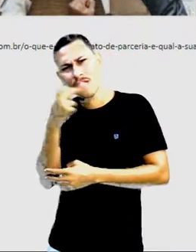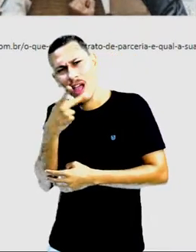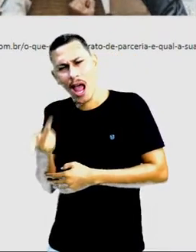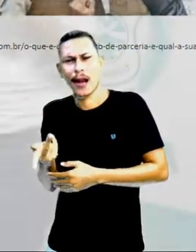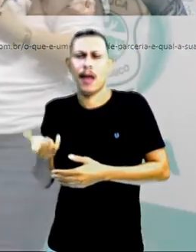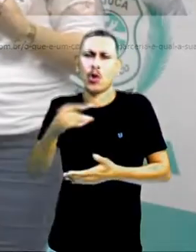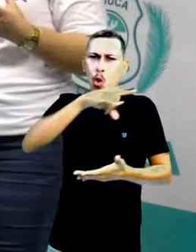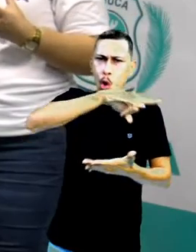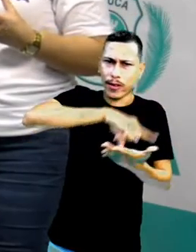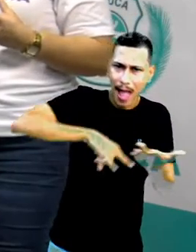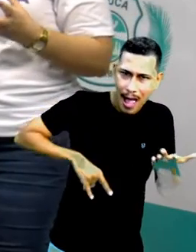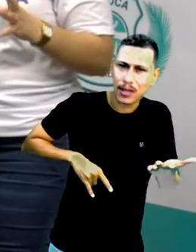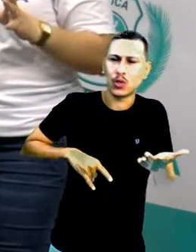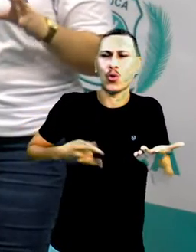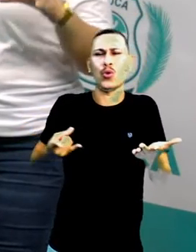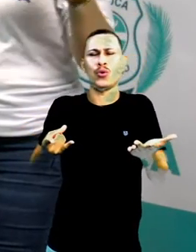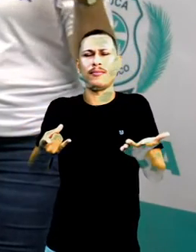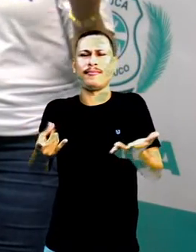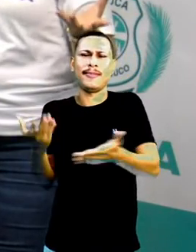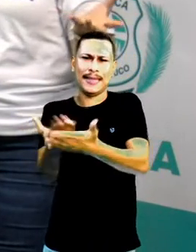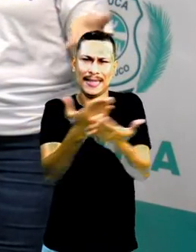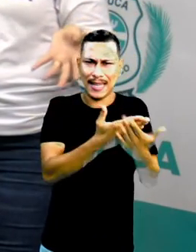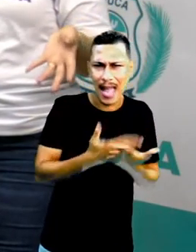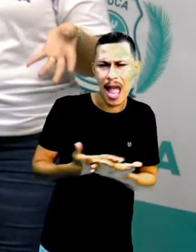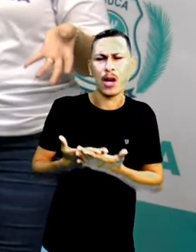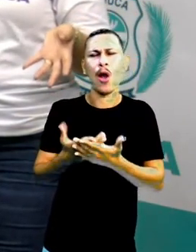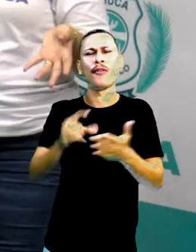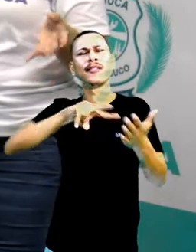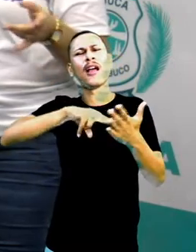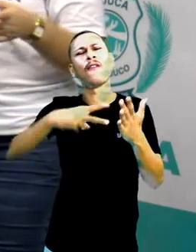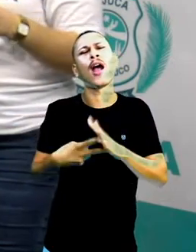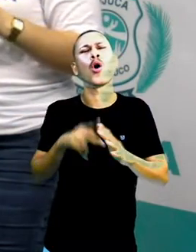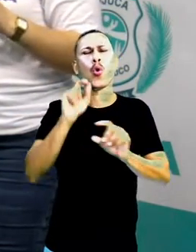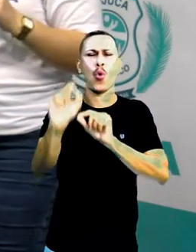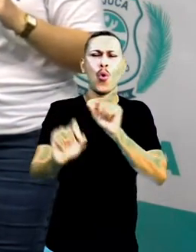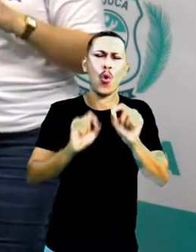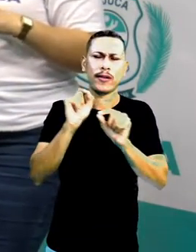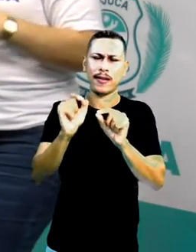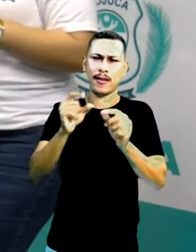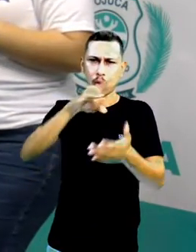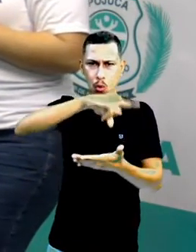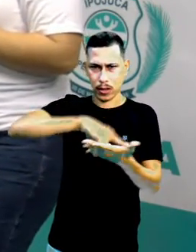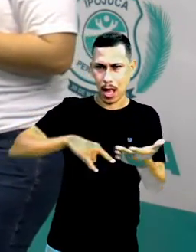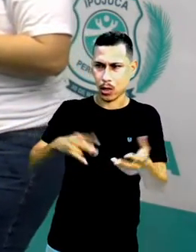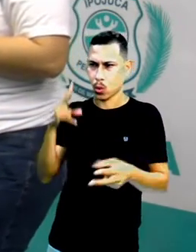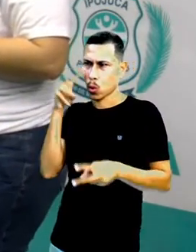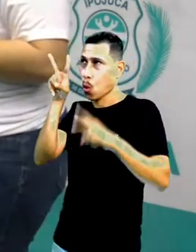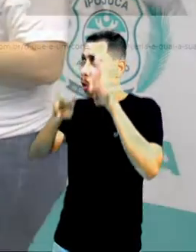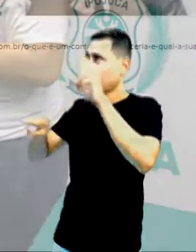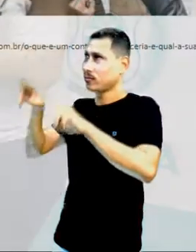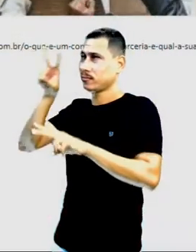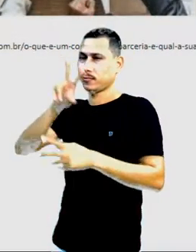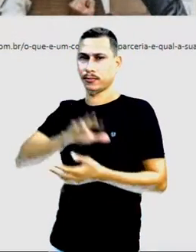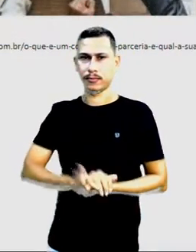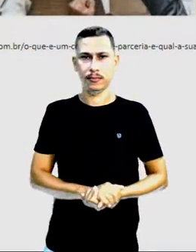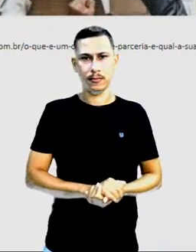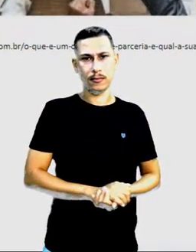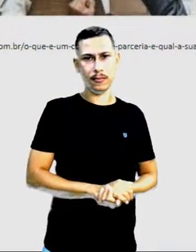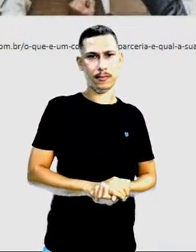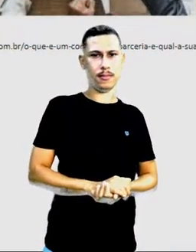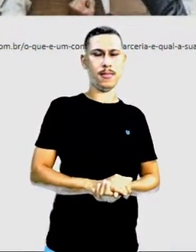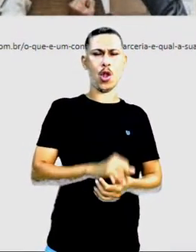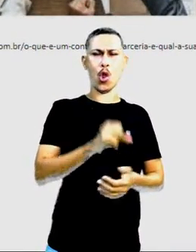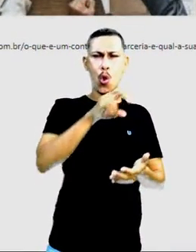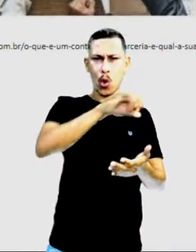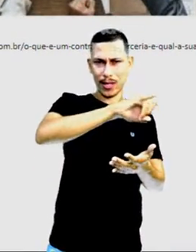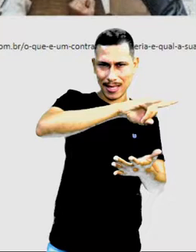de contrato didático. Mas o que é um contrato? Vamos aqui, acompanha aqui na tela comigo. O contrato